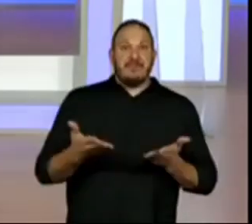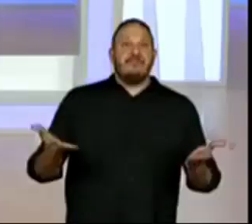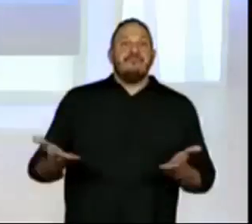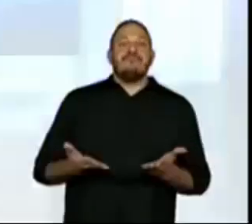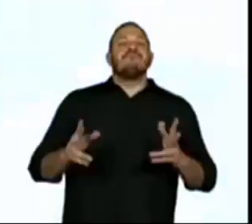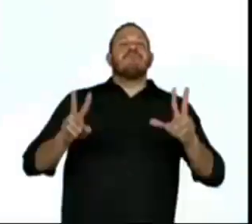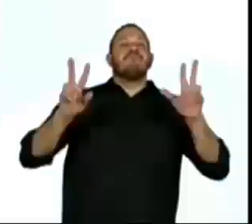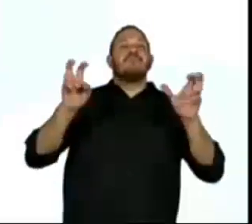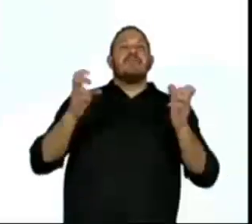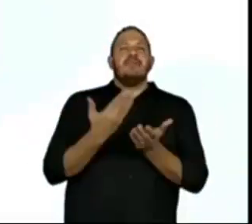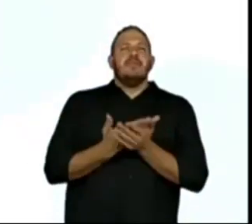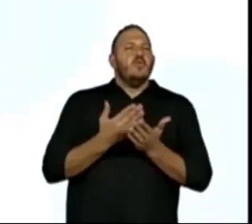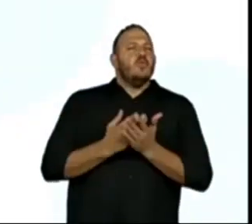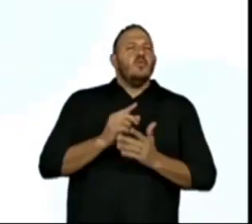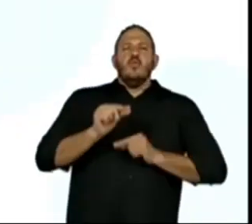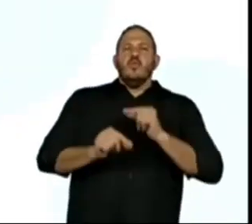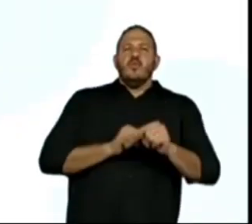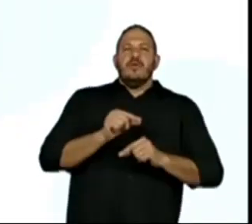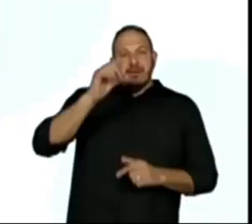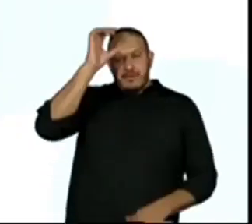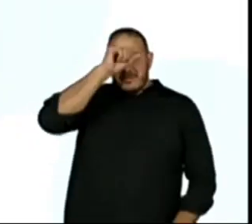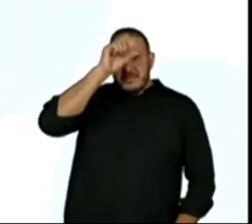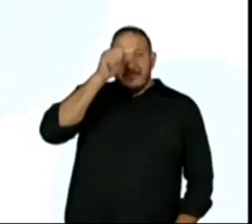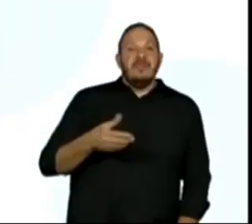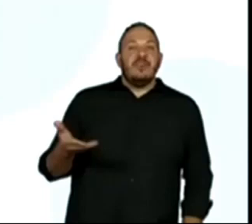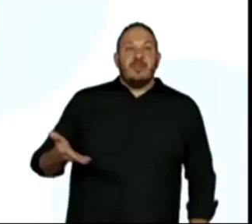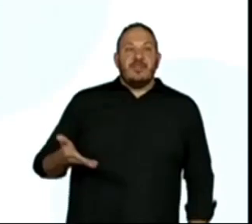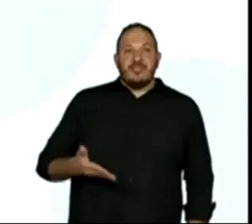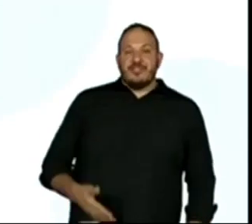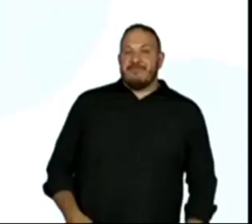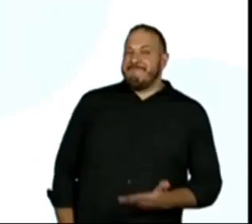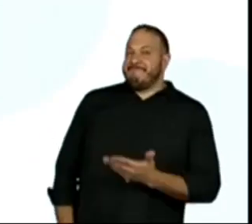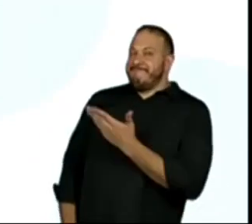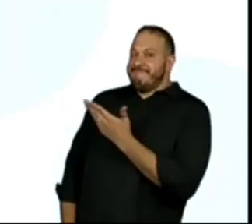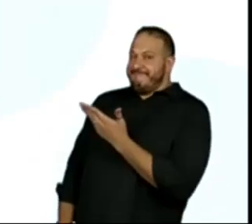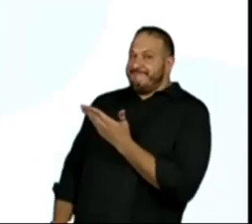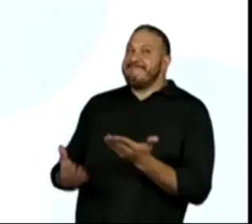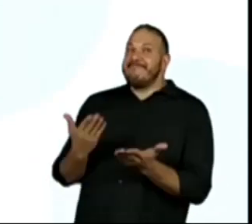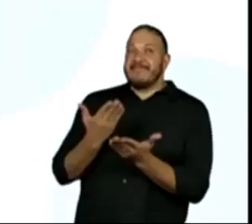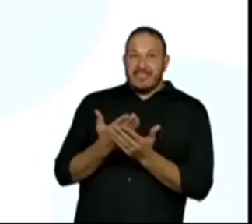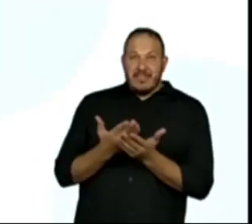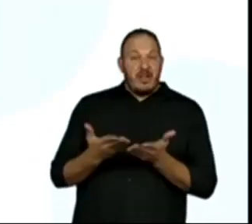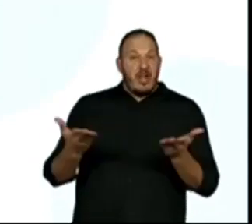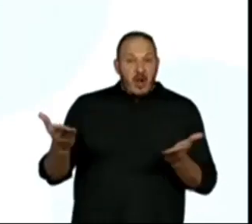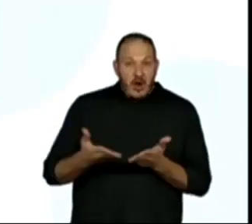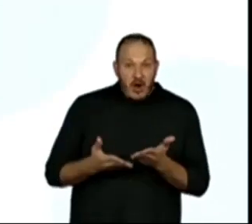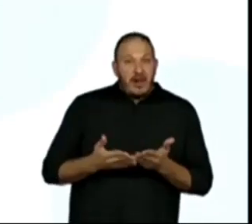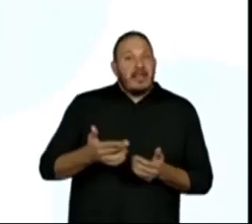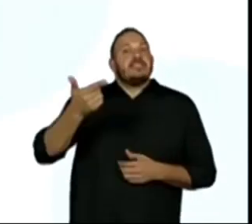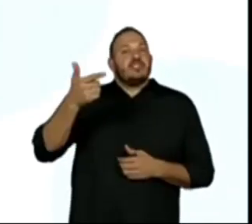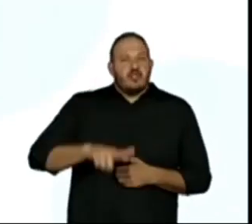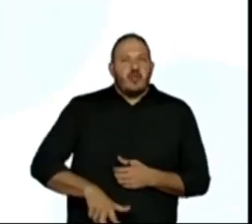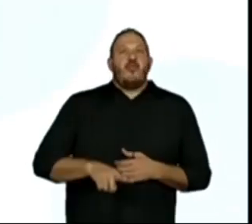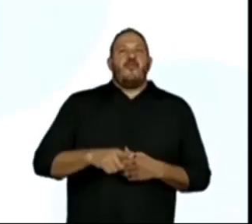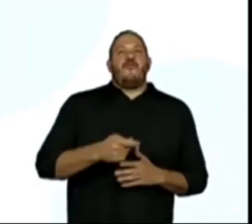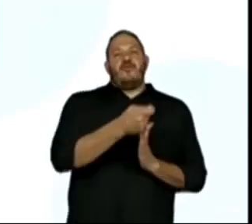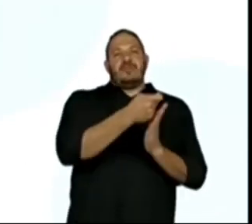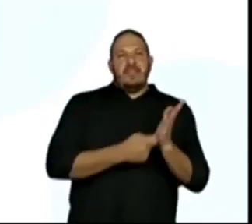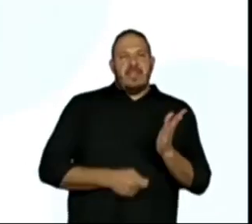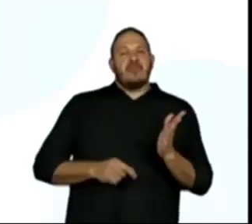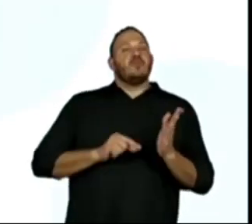que vamos aprender? Nesta aula, vamos retomar o texto de